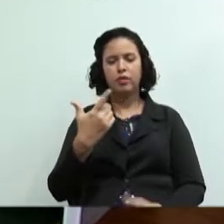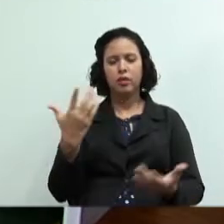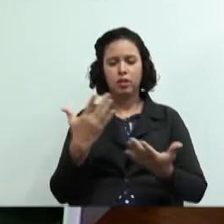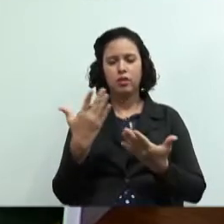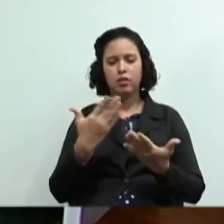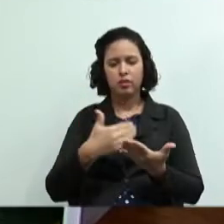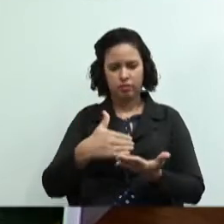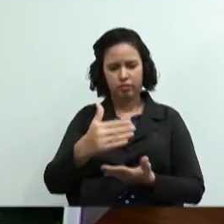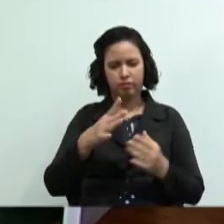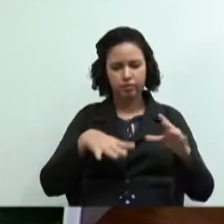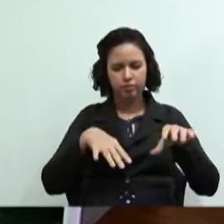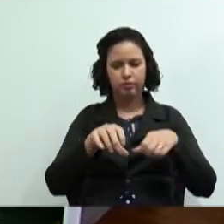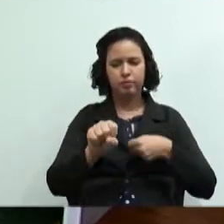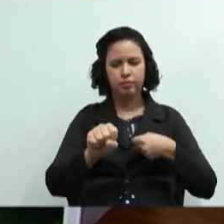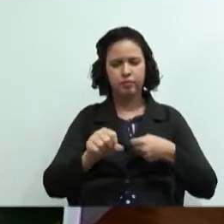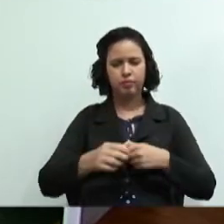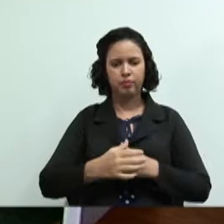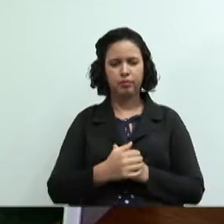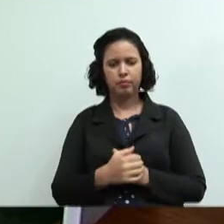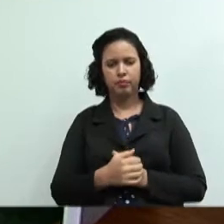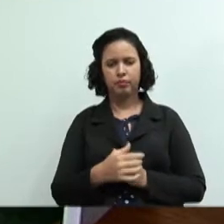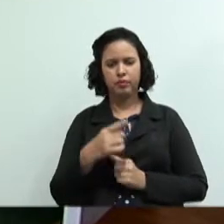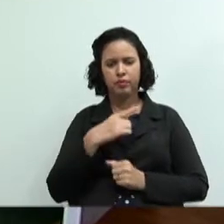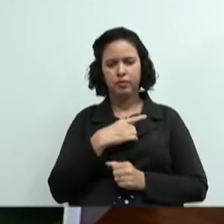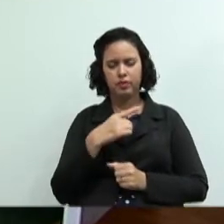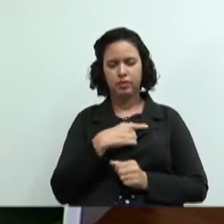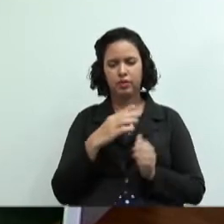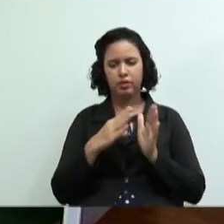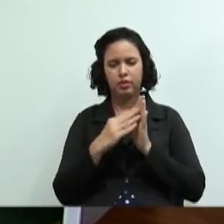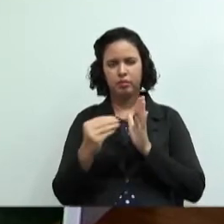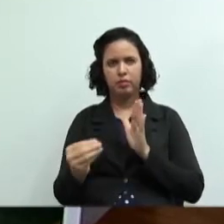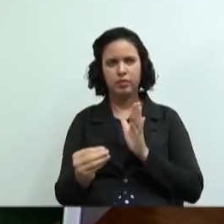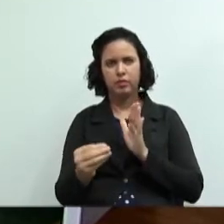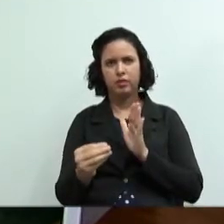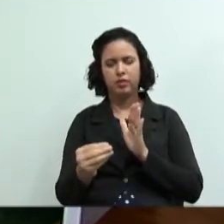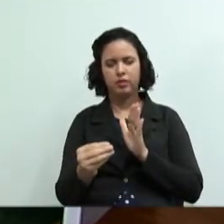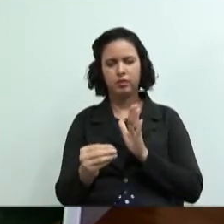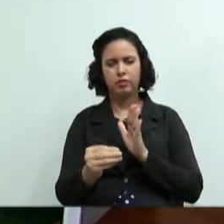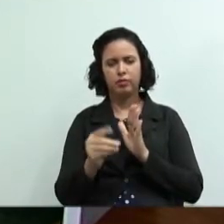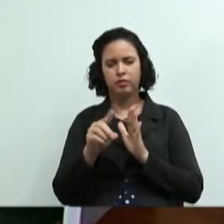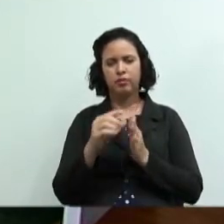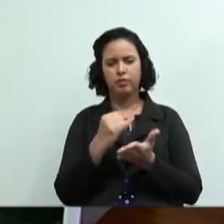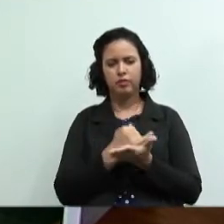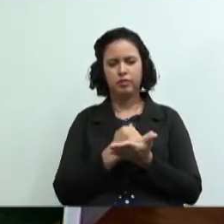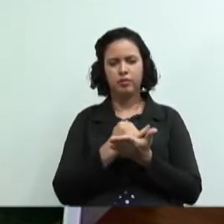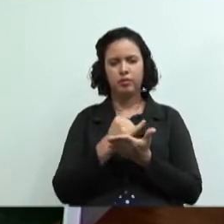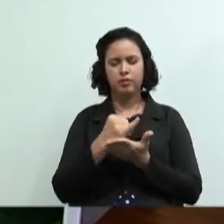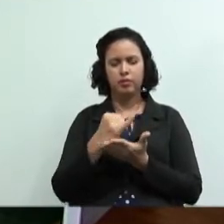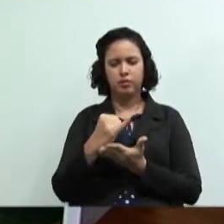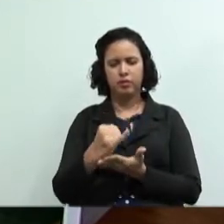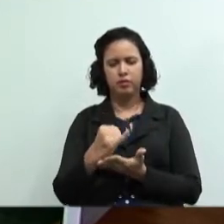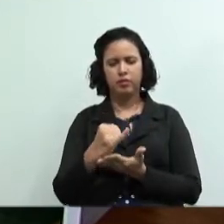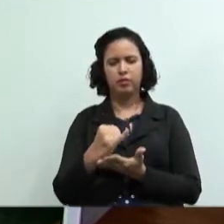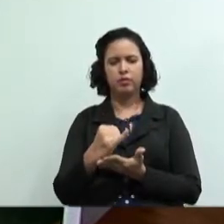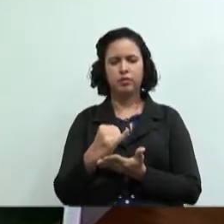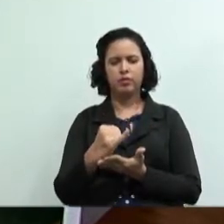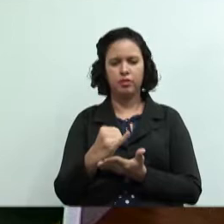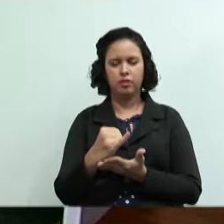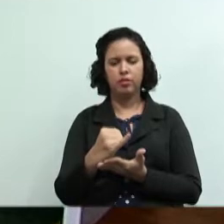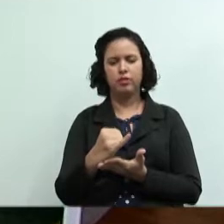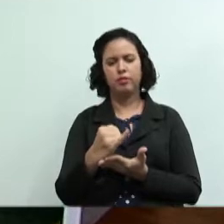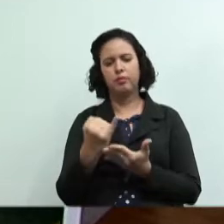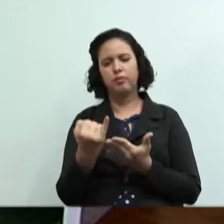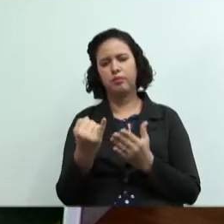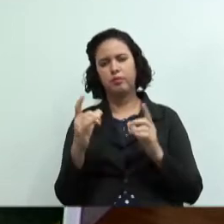então o que é que tem aqui a gente mandou esse modelo de banner a gente tem a introdução onde vocês podem falar um pouco sobre cooperativismo colocar uma